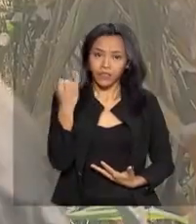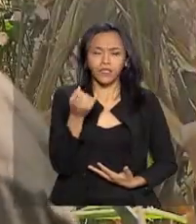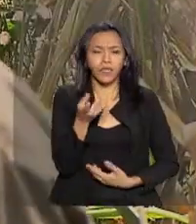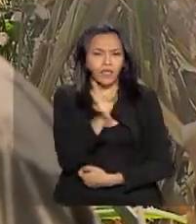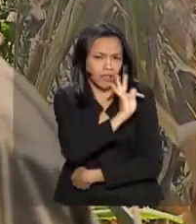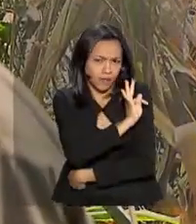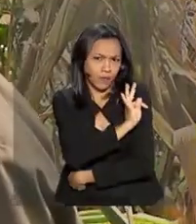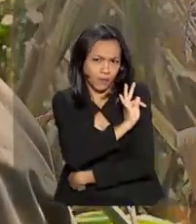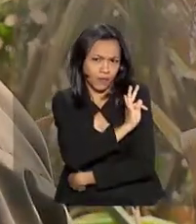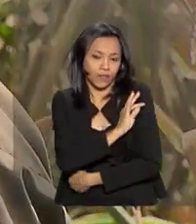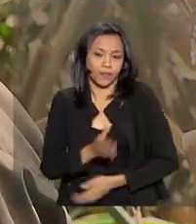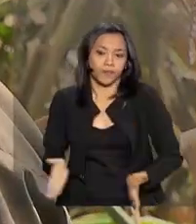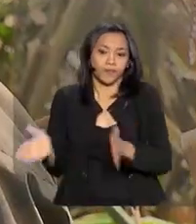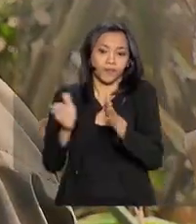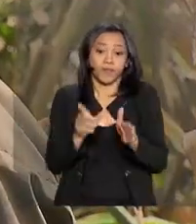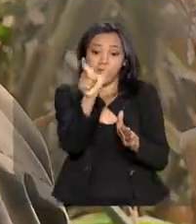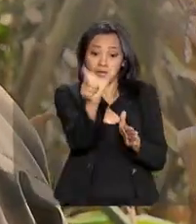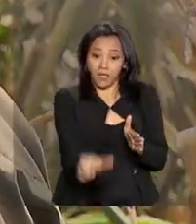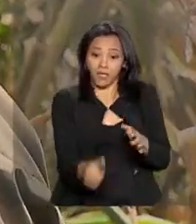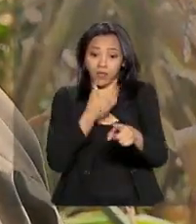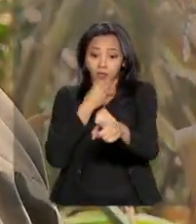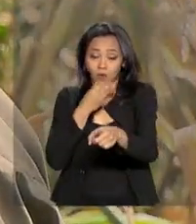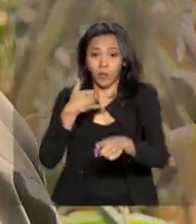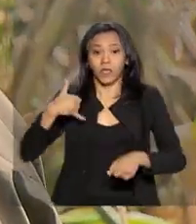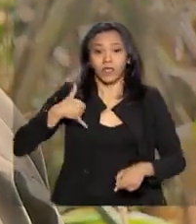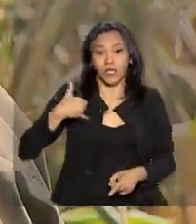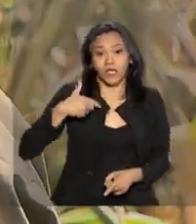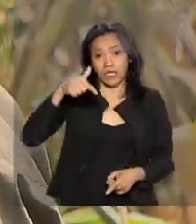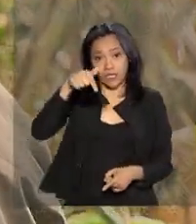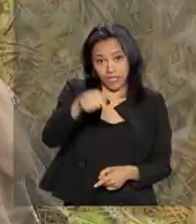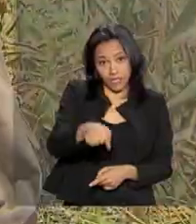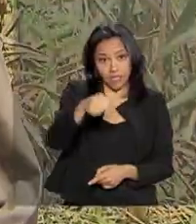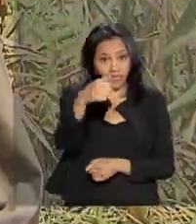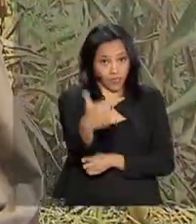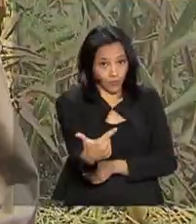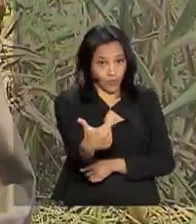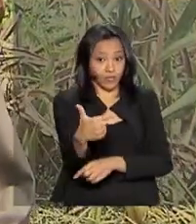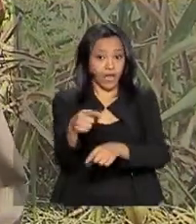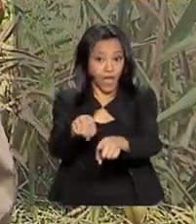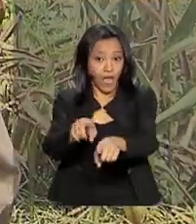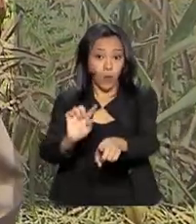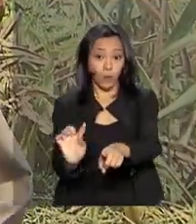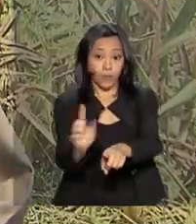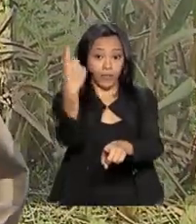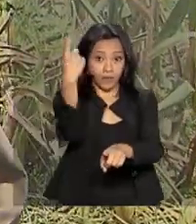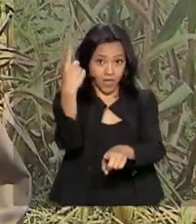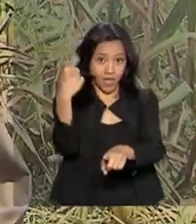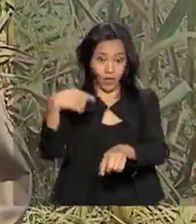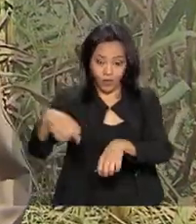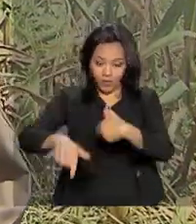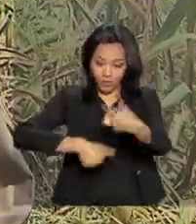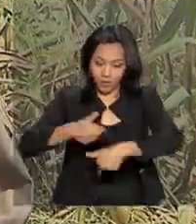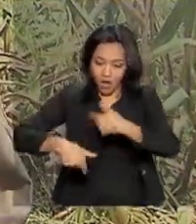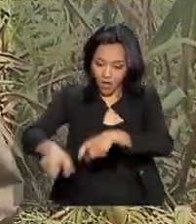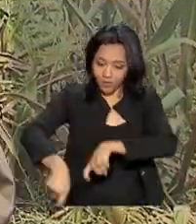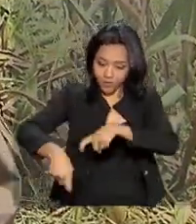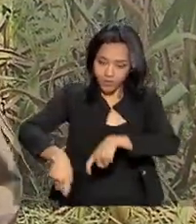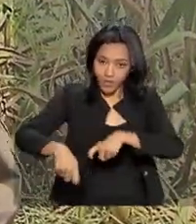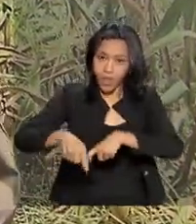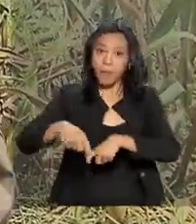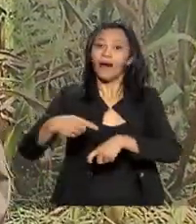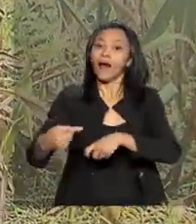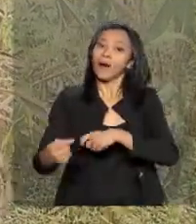Este é Abdoulaye Traoré, de 72 anos. Ele é o primeiro agricultor do Mali a participar do projeto